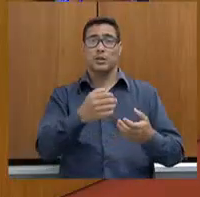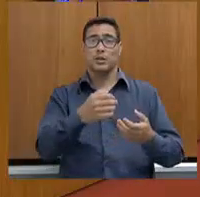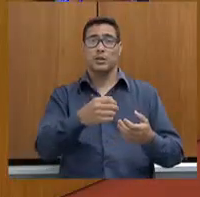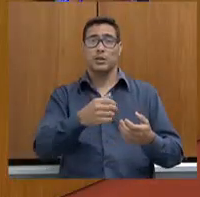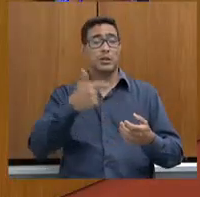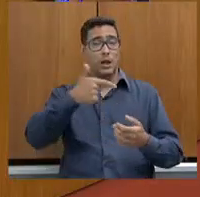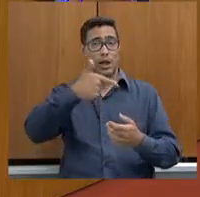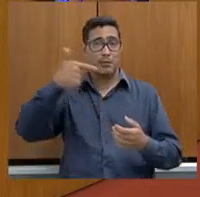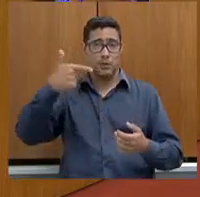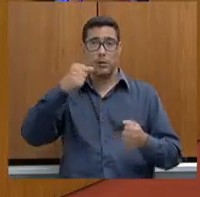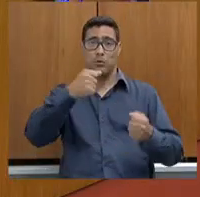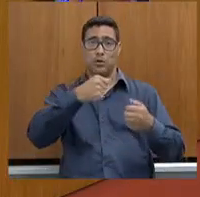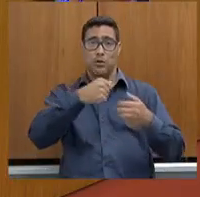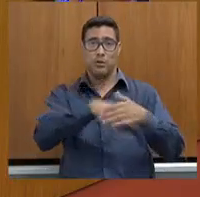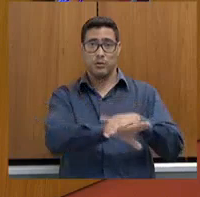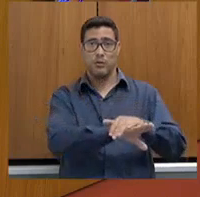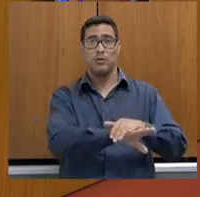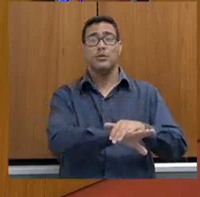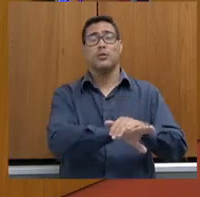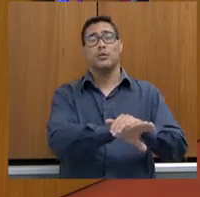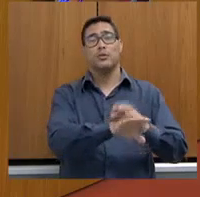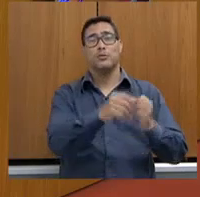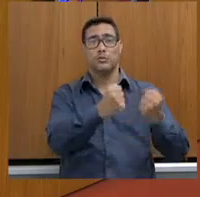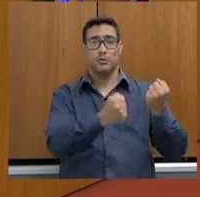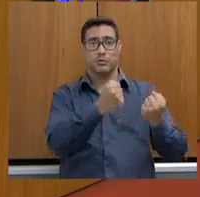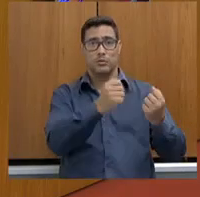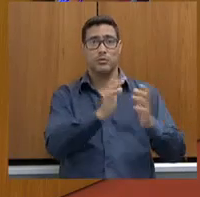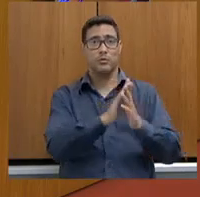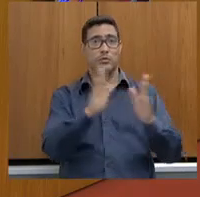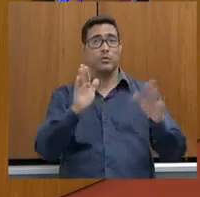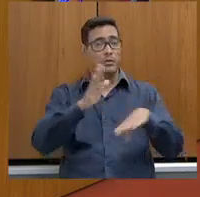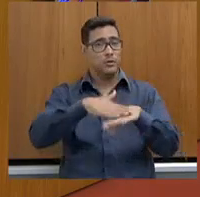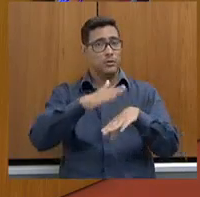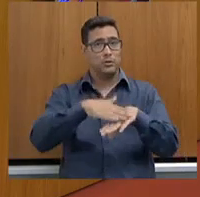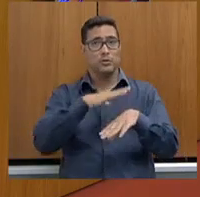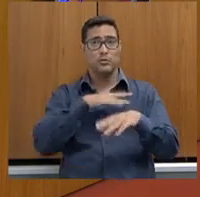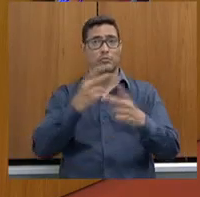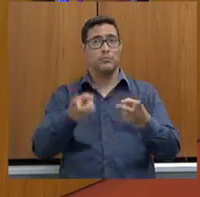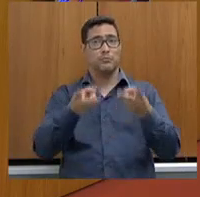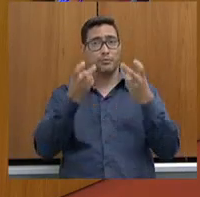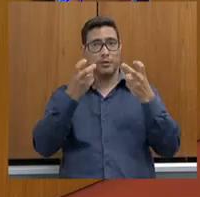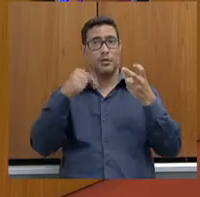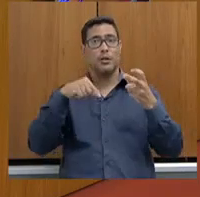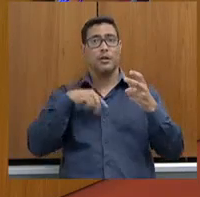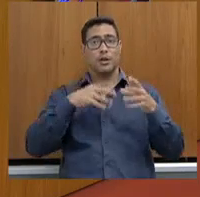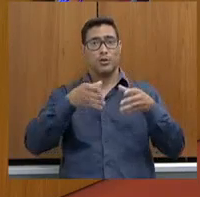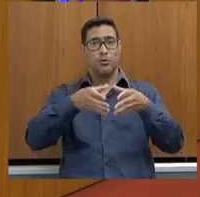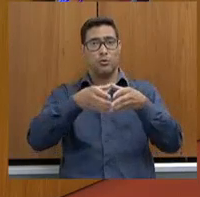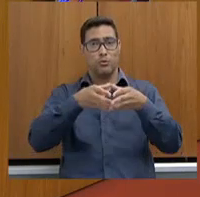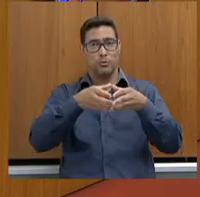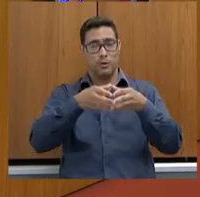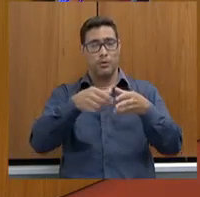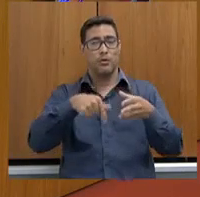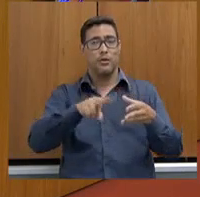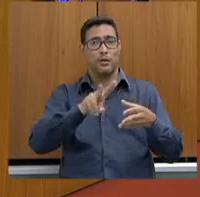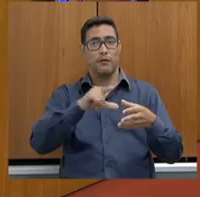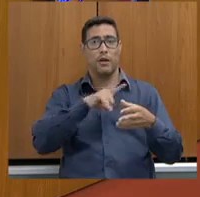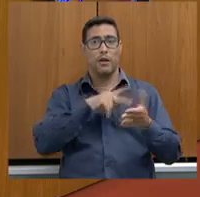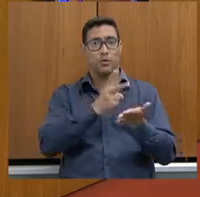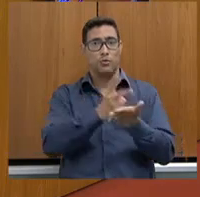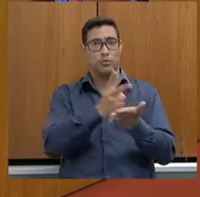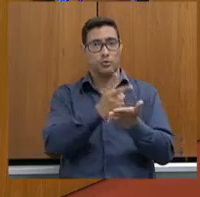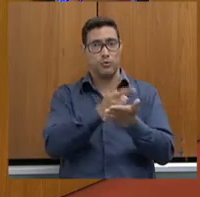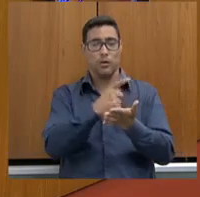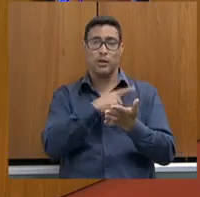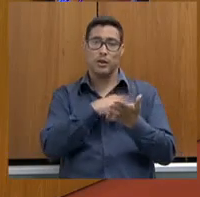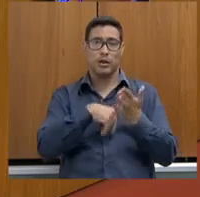Secretário, como a Vossa Excelência percebe, aqui nessa comissão o senhor vai continuar tendo o respaldo para